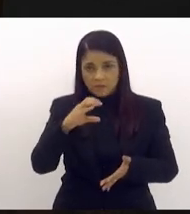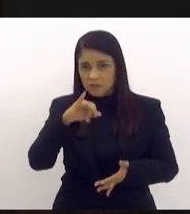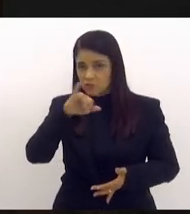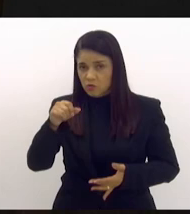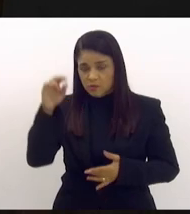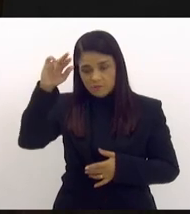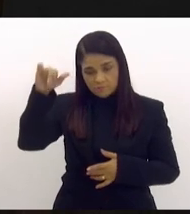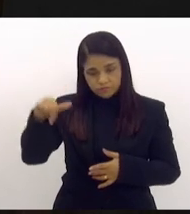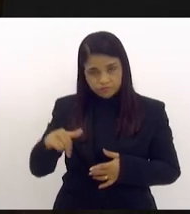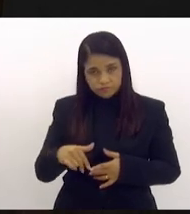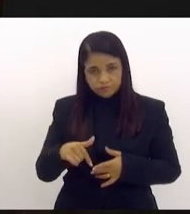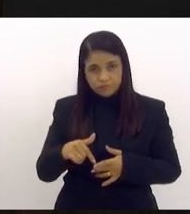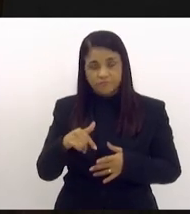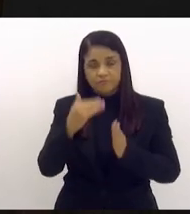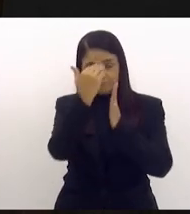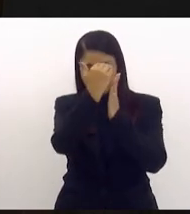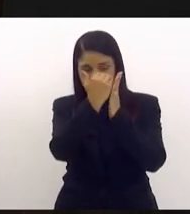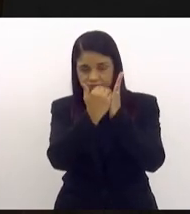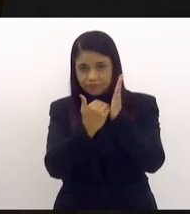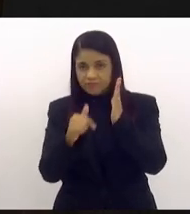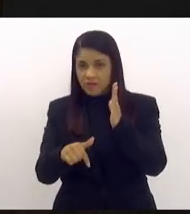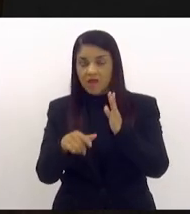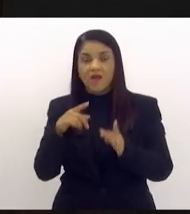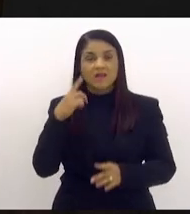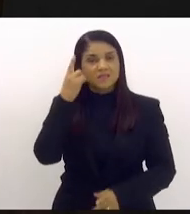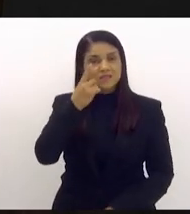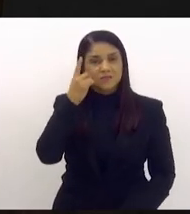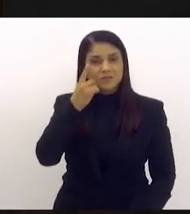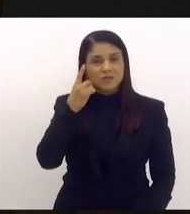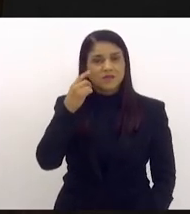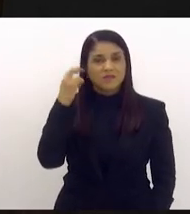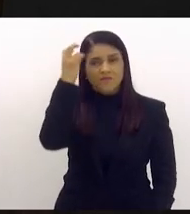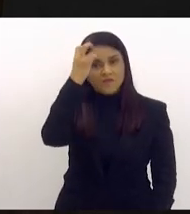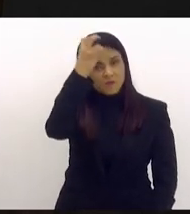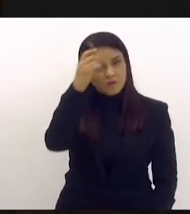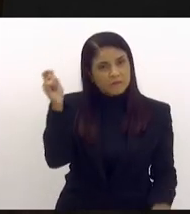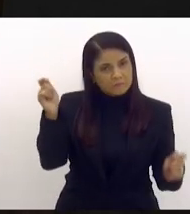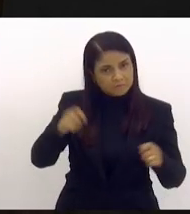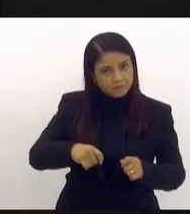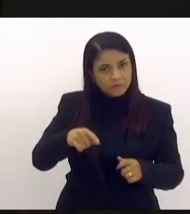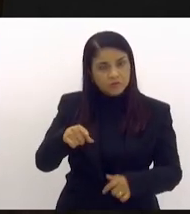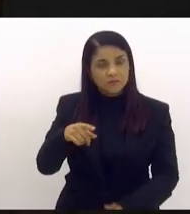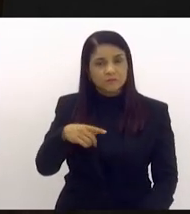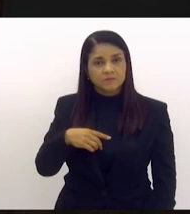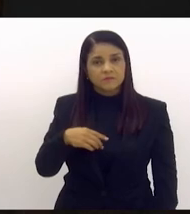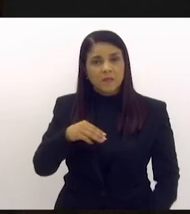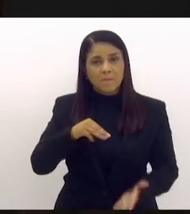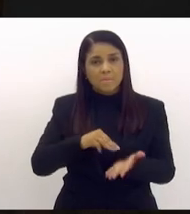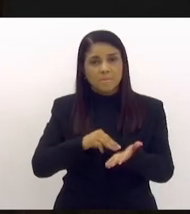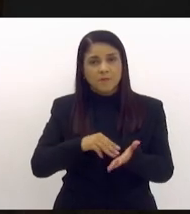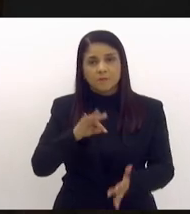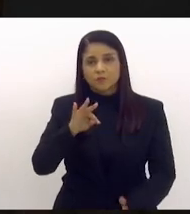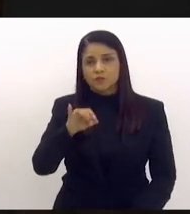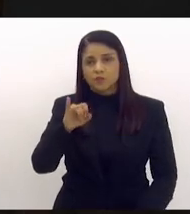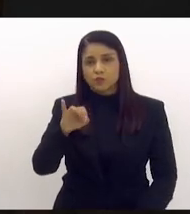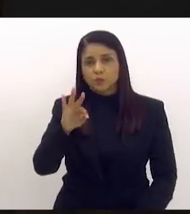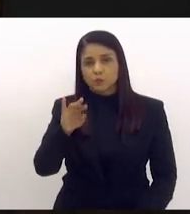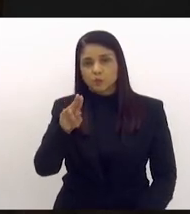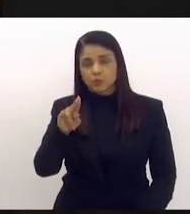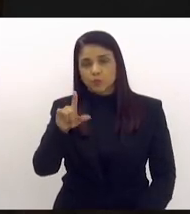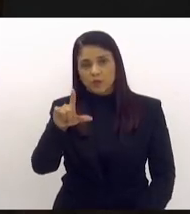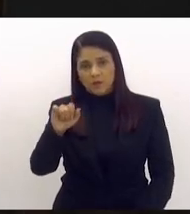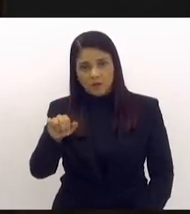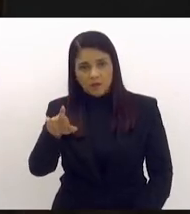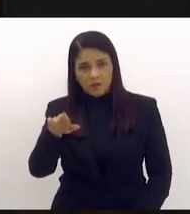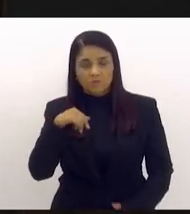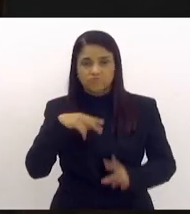comissão, ou a própria deputada Verônica, porque ela é membro titular, mas é para você se interar também do assunto, do